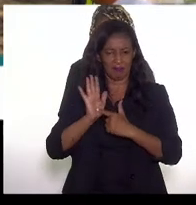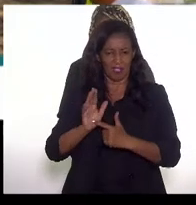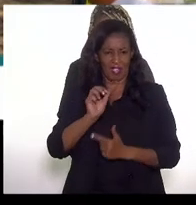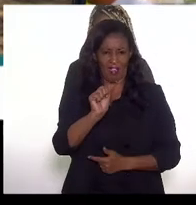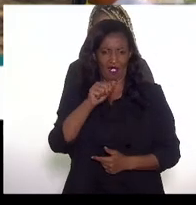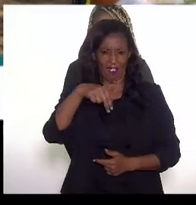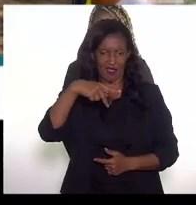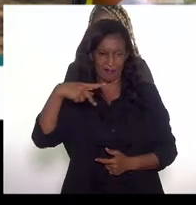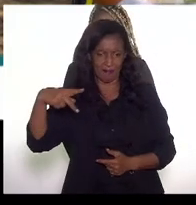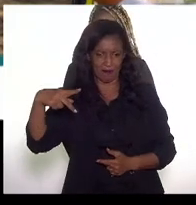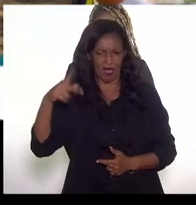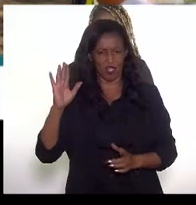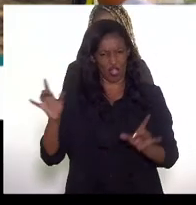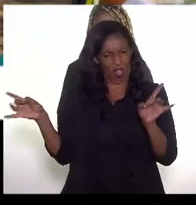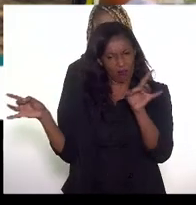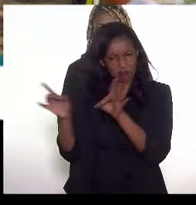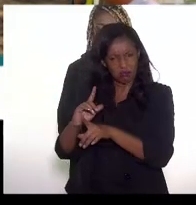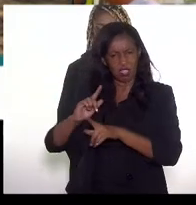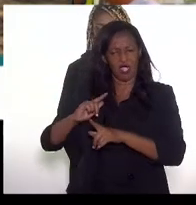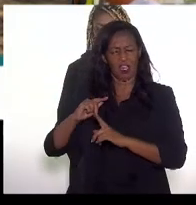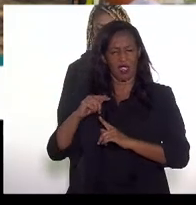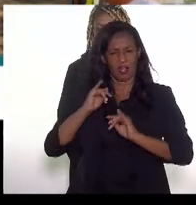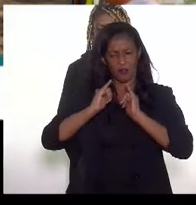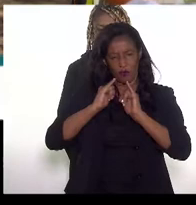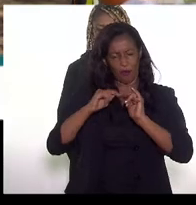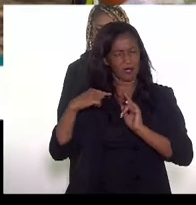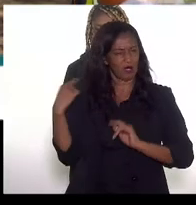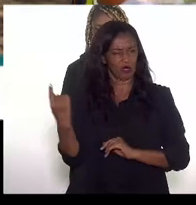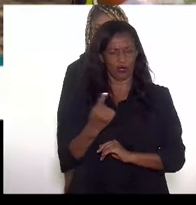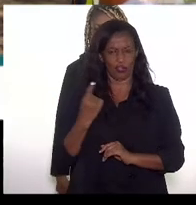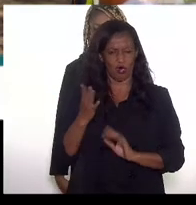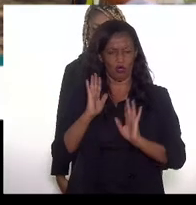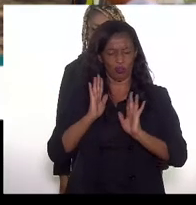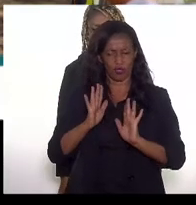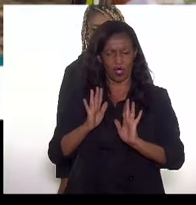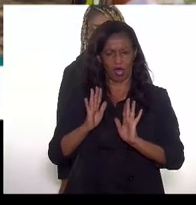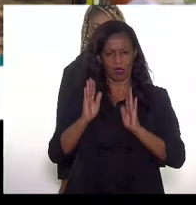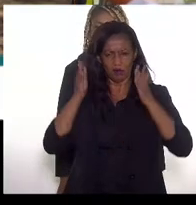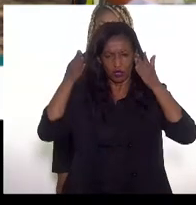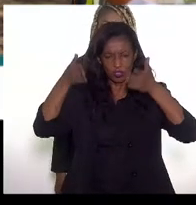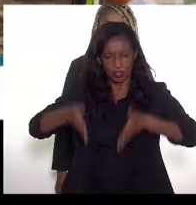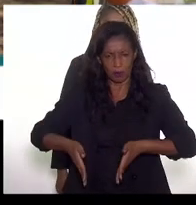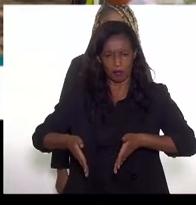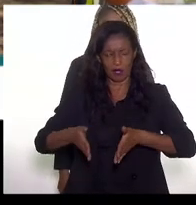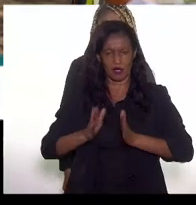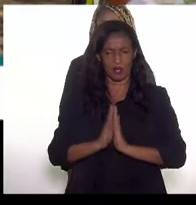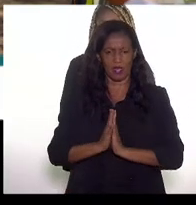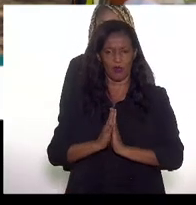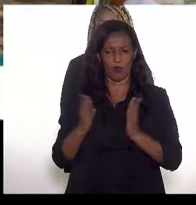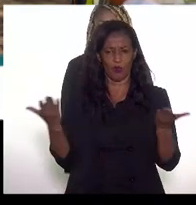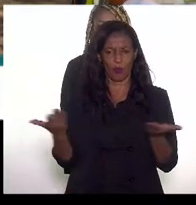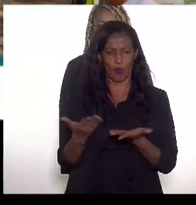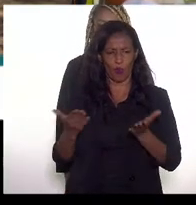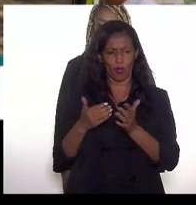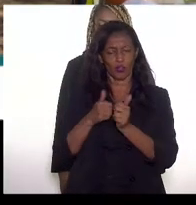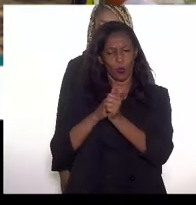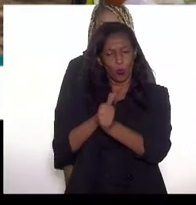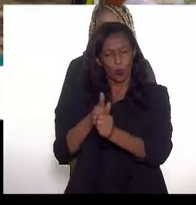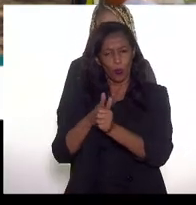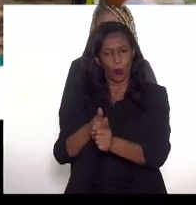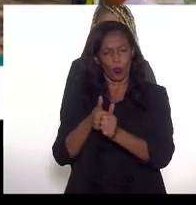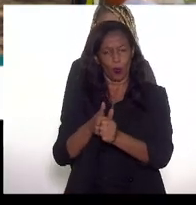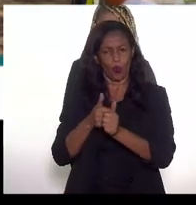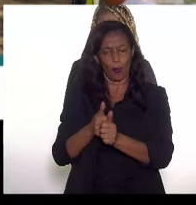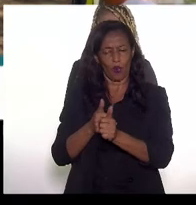cobriu bastante as questões gerais e as questões específicas do caso a caso o IBP não acompanha, porque elas são